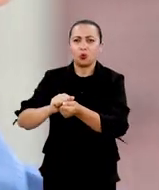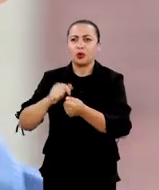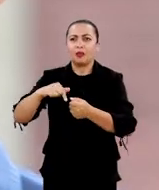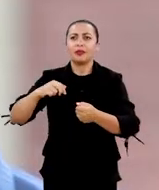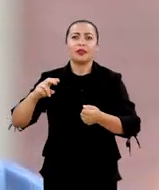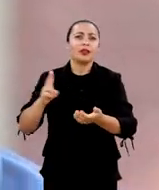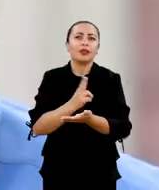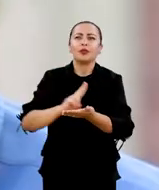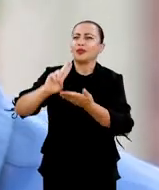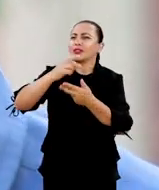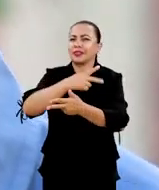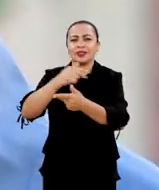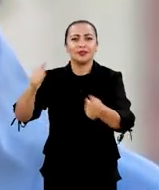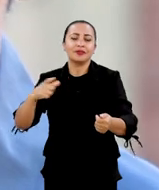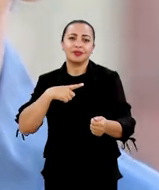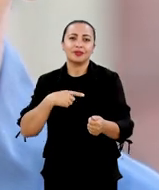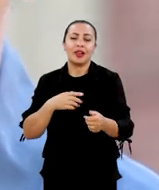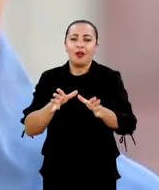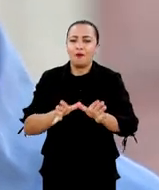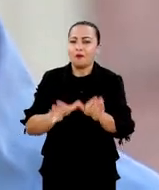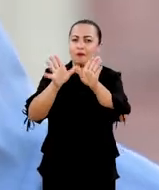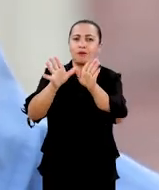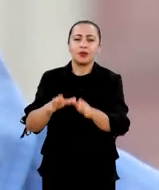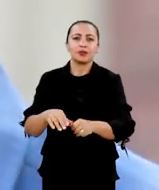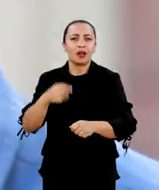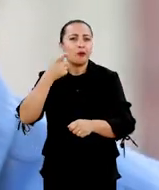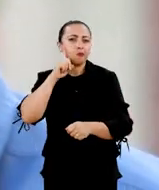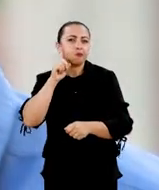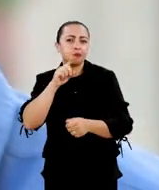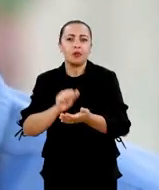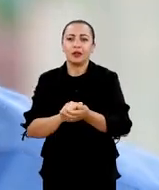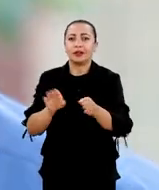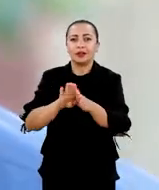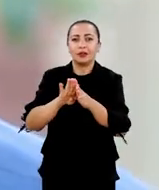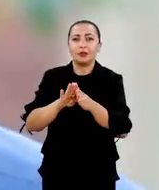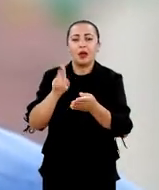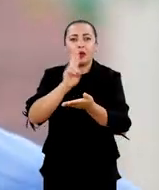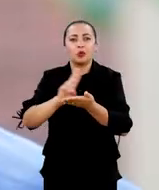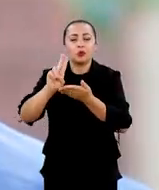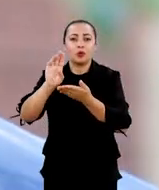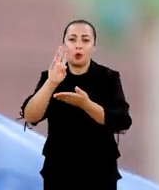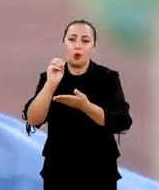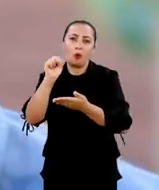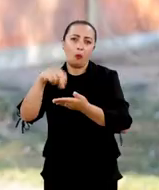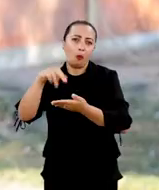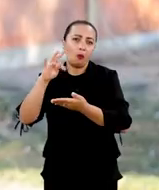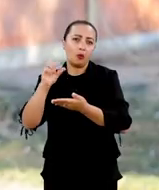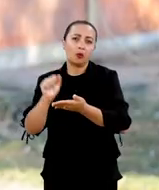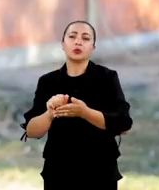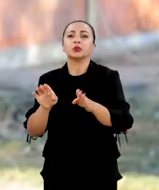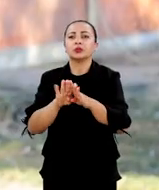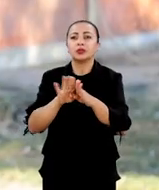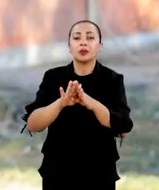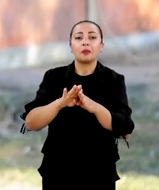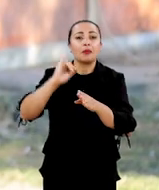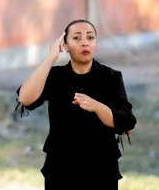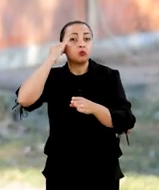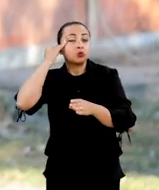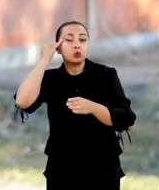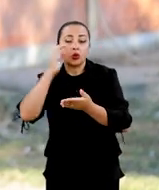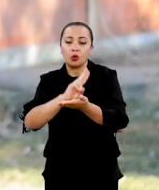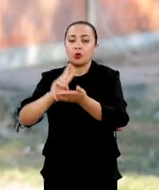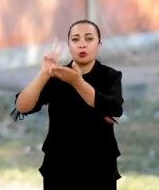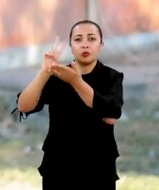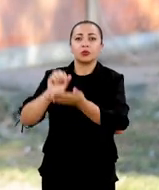universidades. Convênio direto com a Força Aérea Americana, com a Universidade de Boston, com a Universidade de Kyushu,